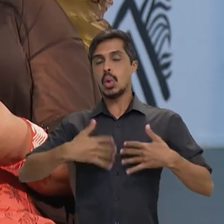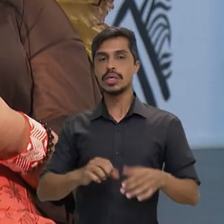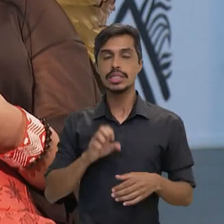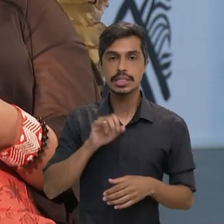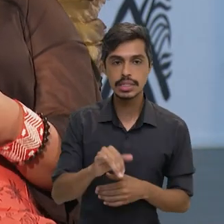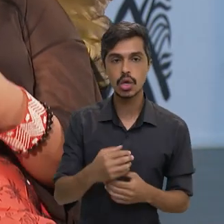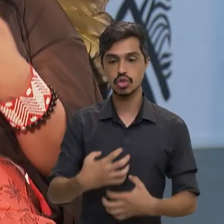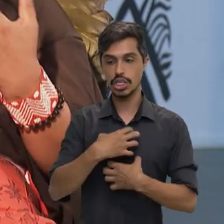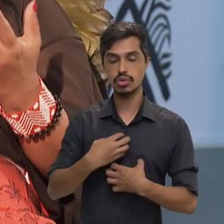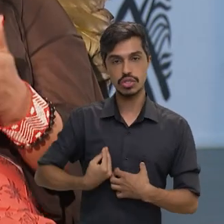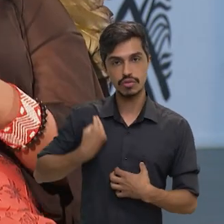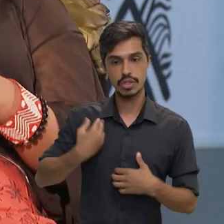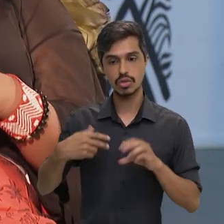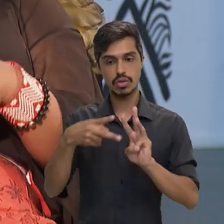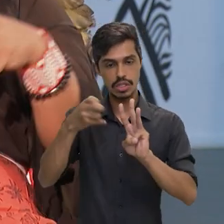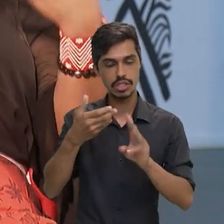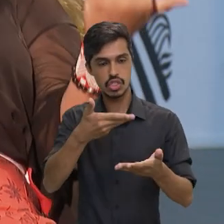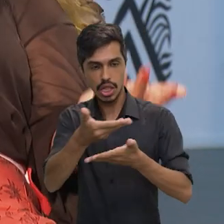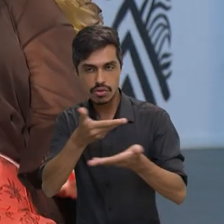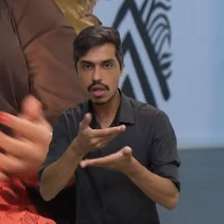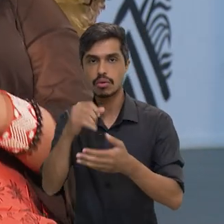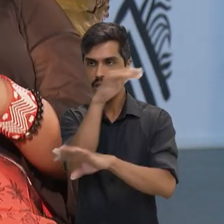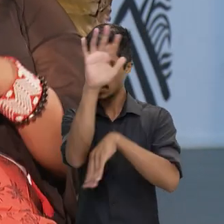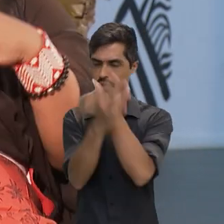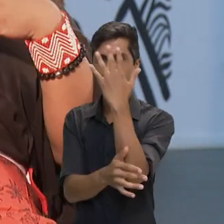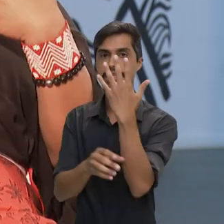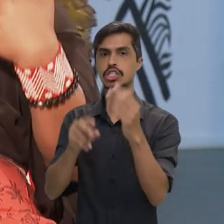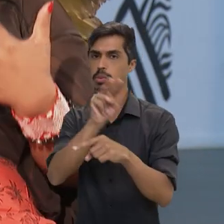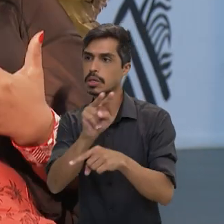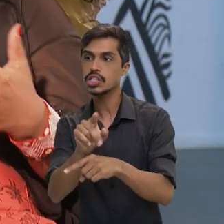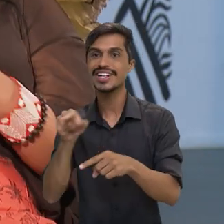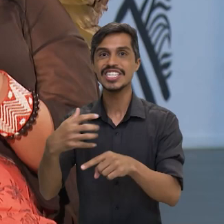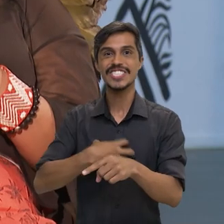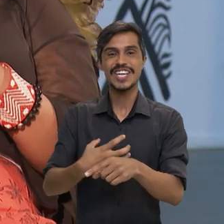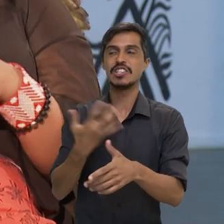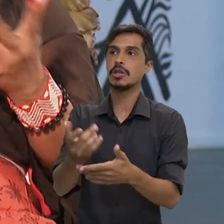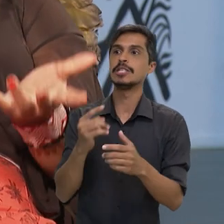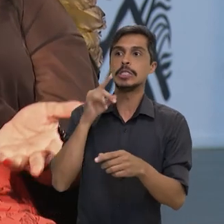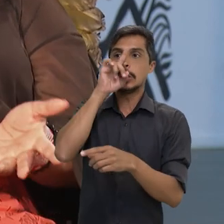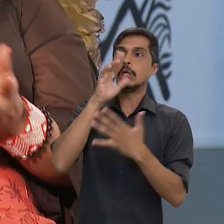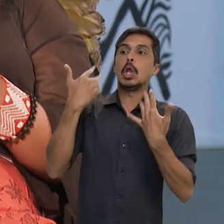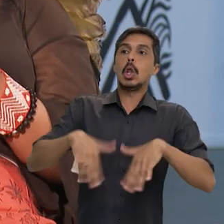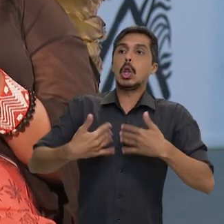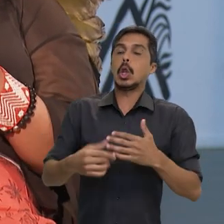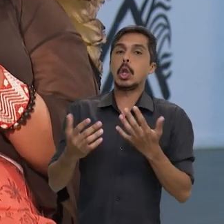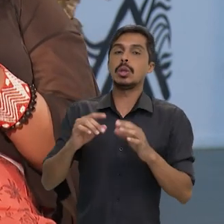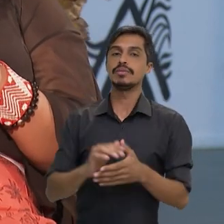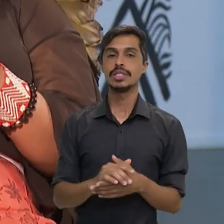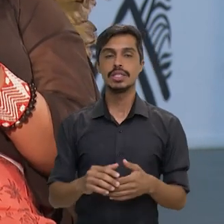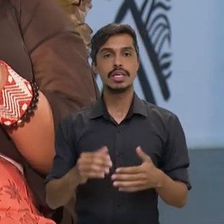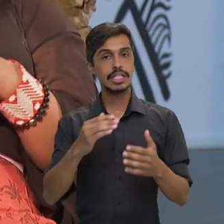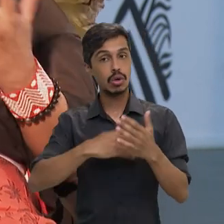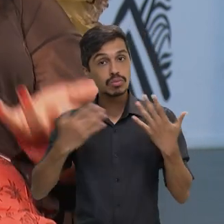de vida dos povos indígenas de se relacionar com a natureza, de proteger, né? Estão ameaçados. Essa